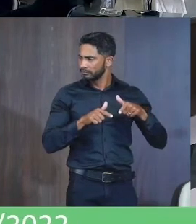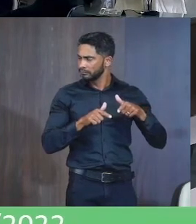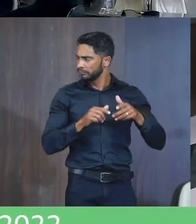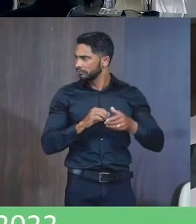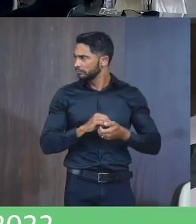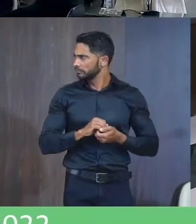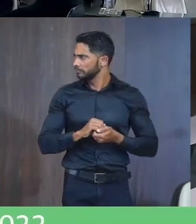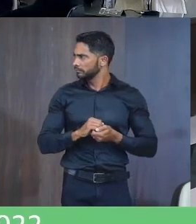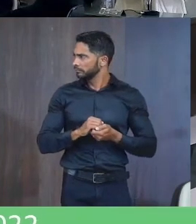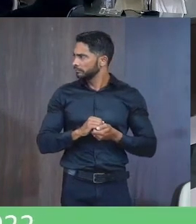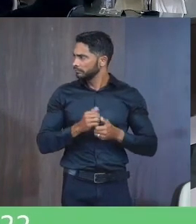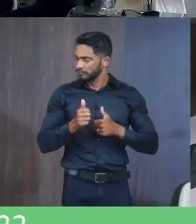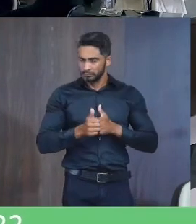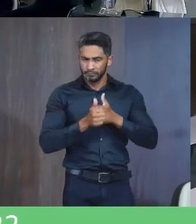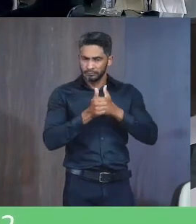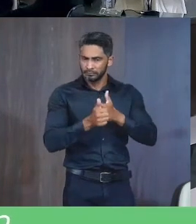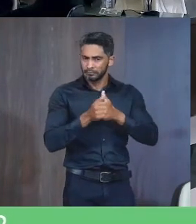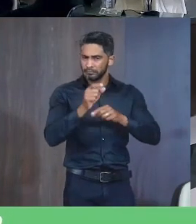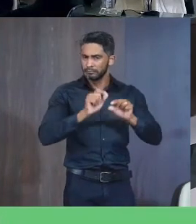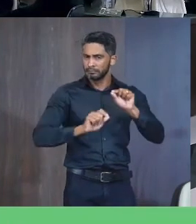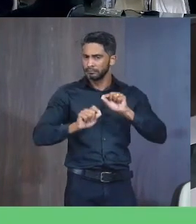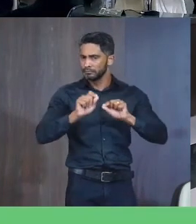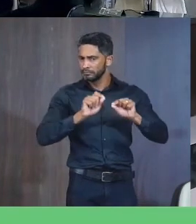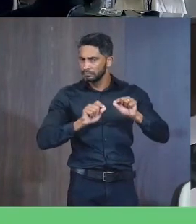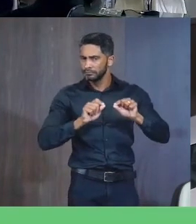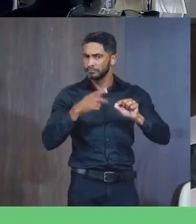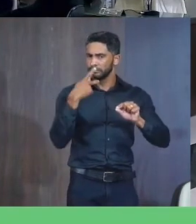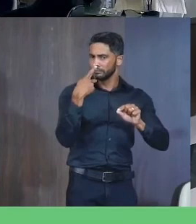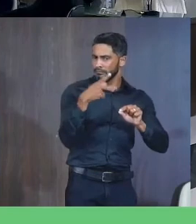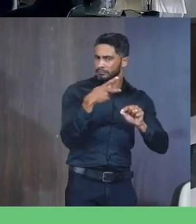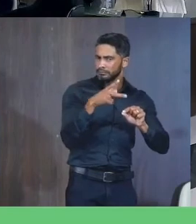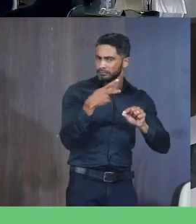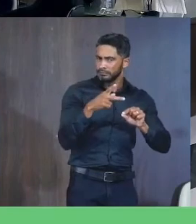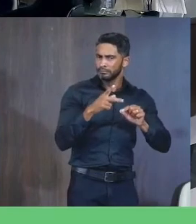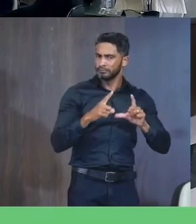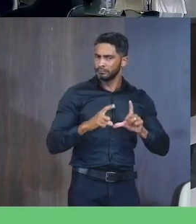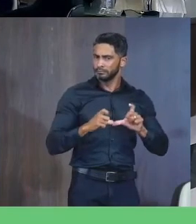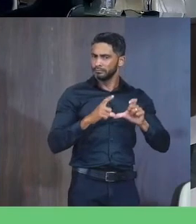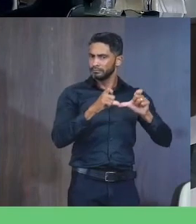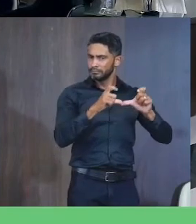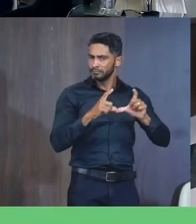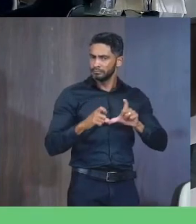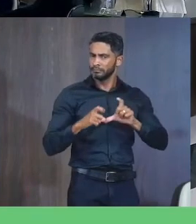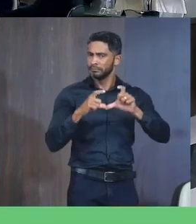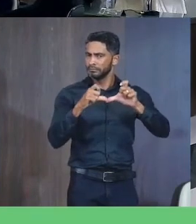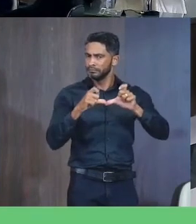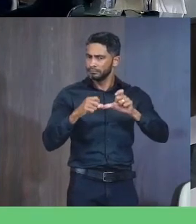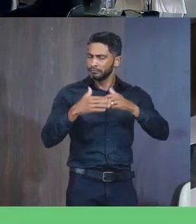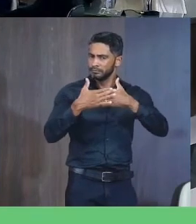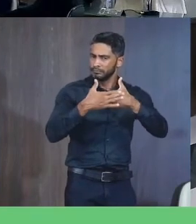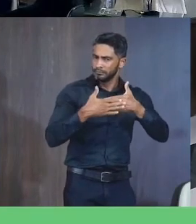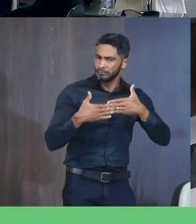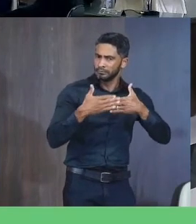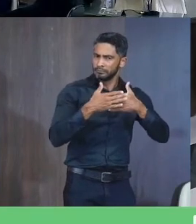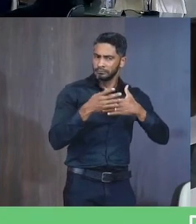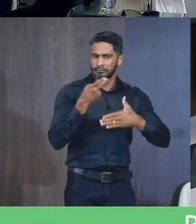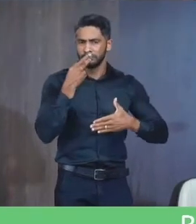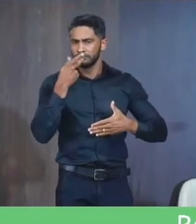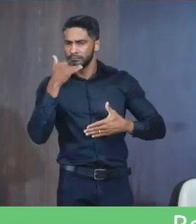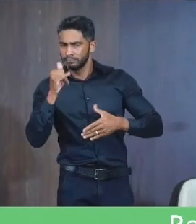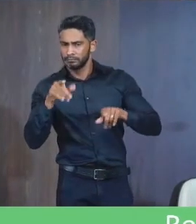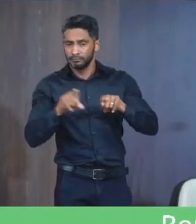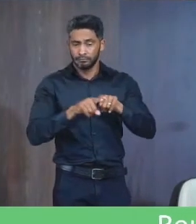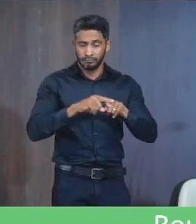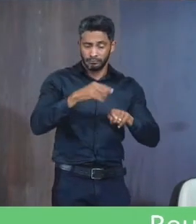Acompanhando-a Em suas Viagens Com todo carinho De pai para filha